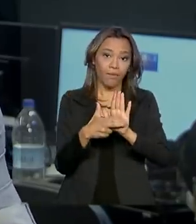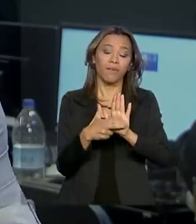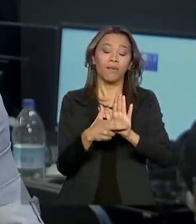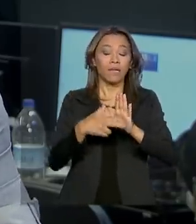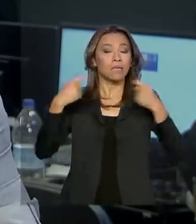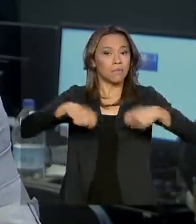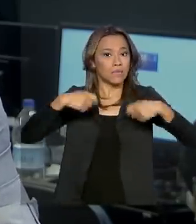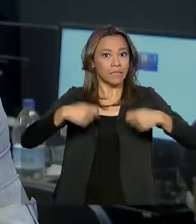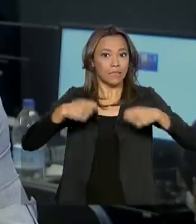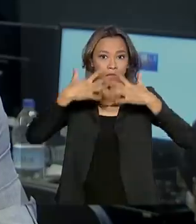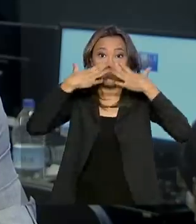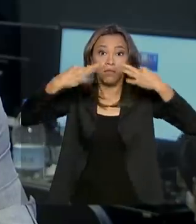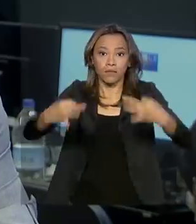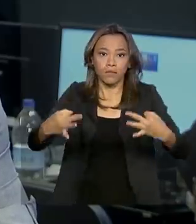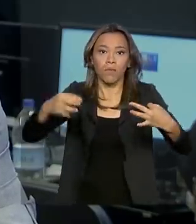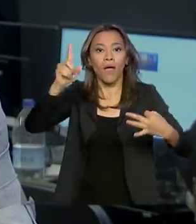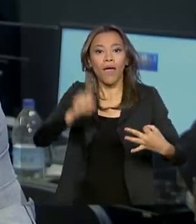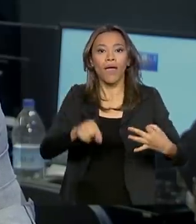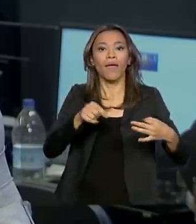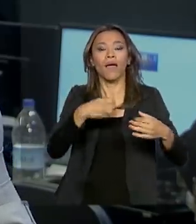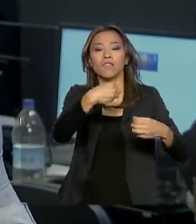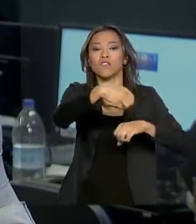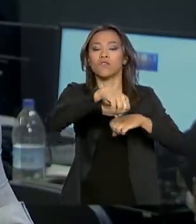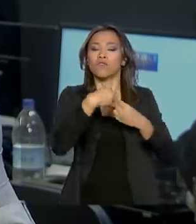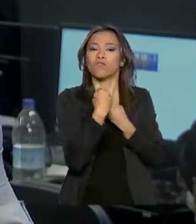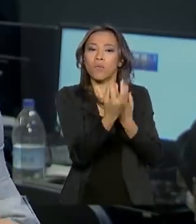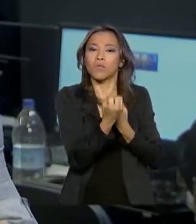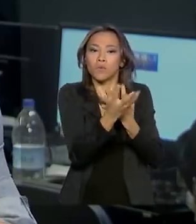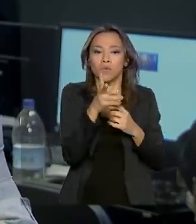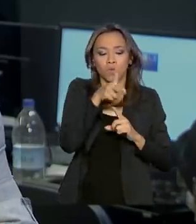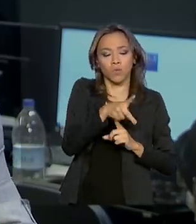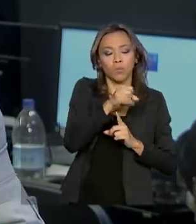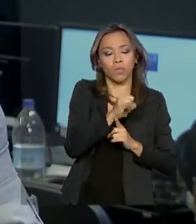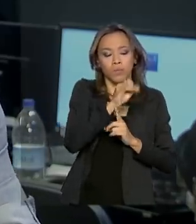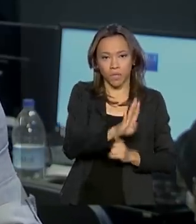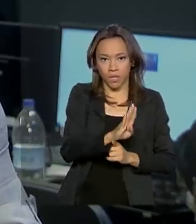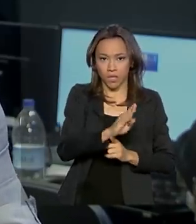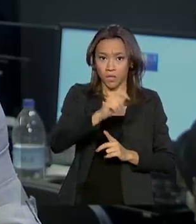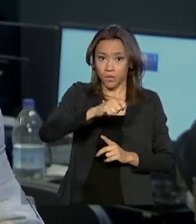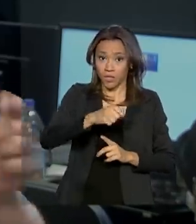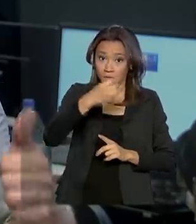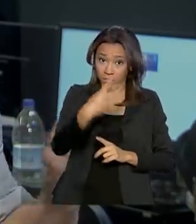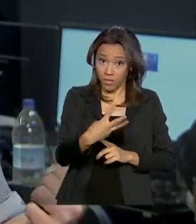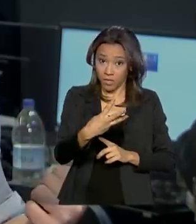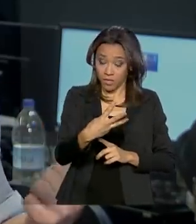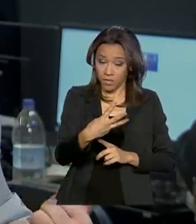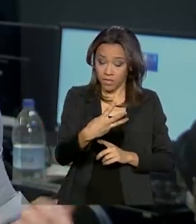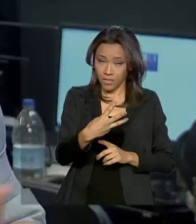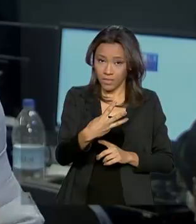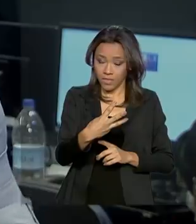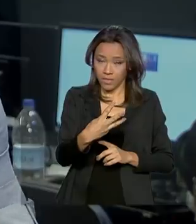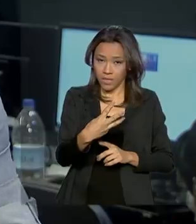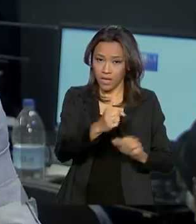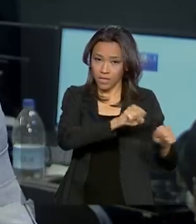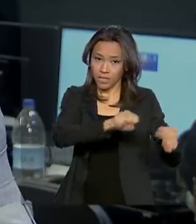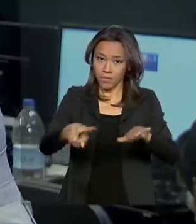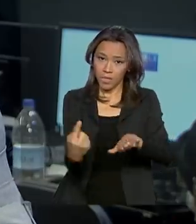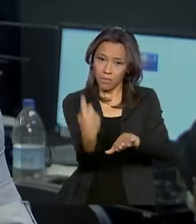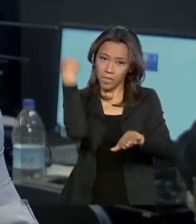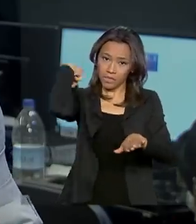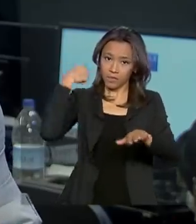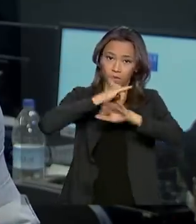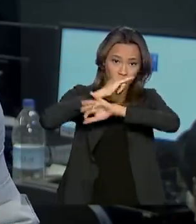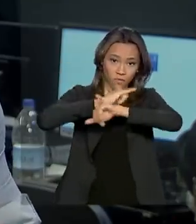Central são os dados do PIB do terceiro trimestre, divulgados na semana passada, que